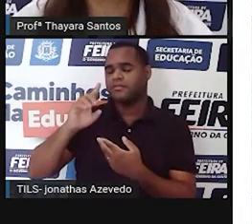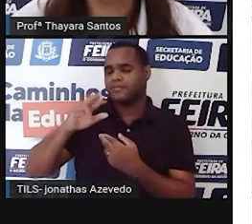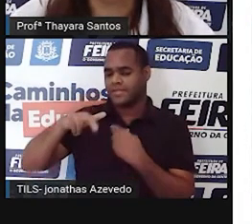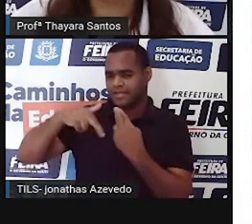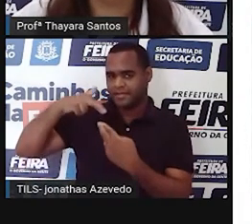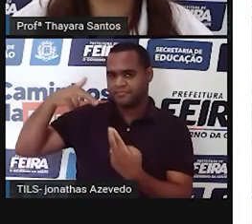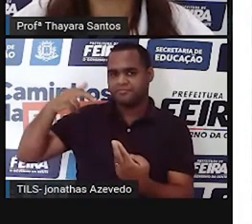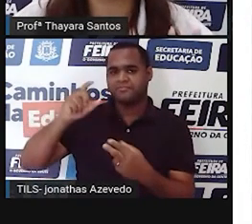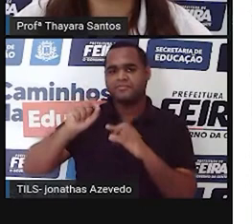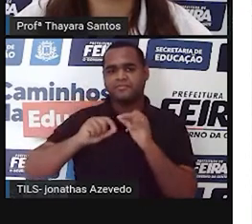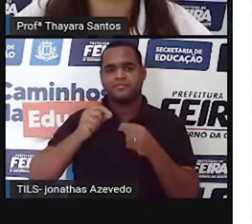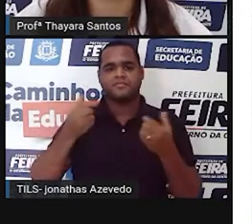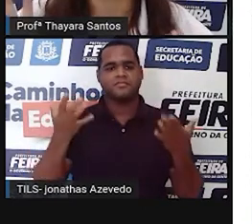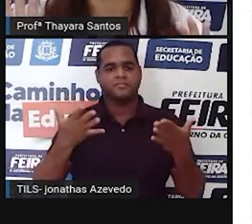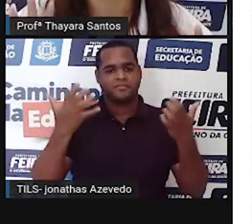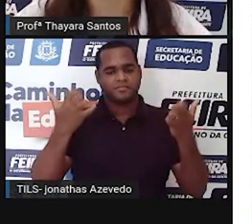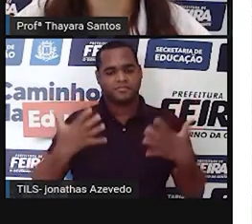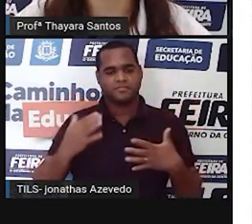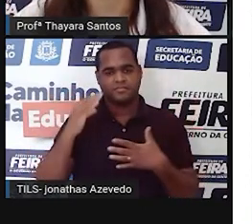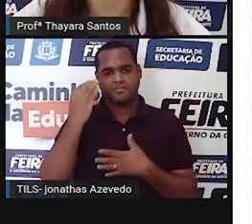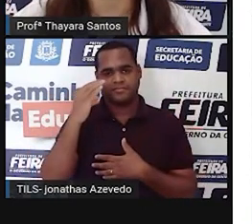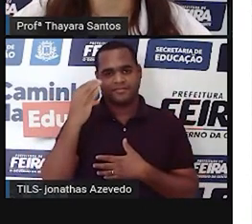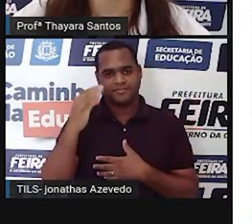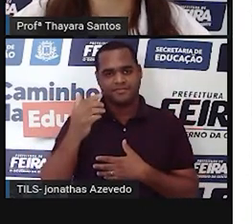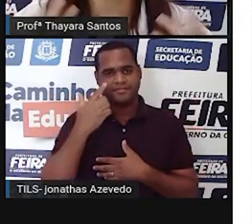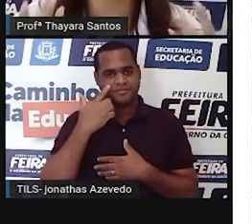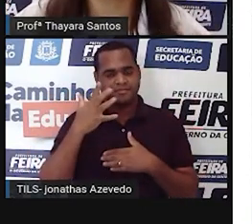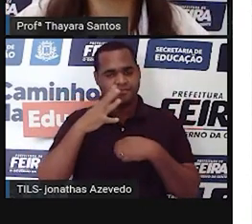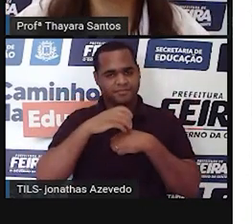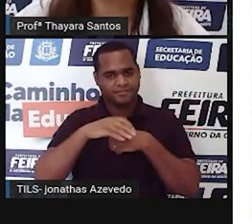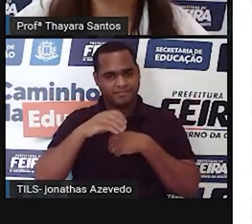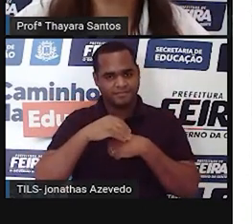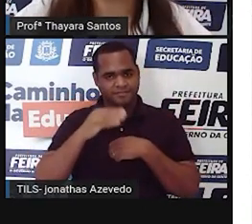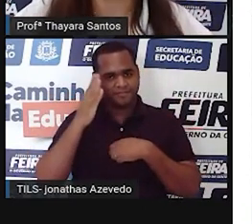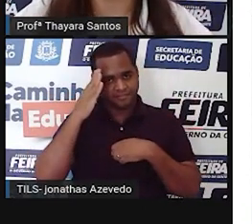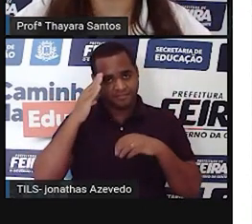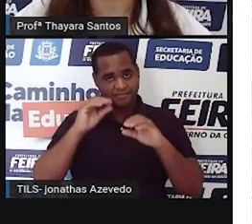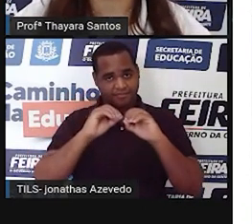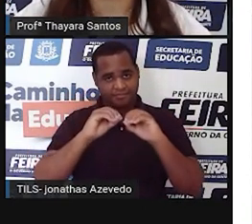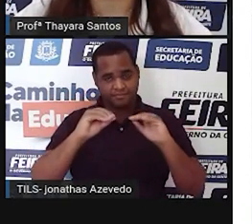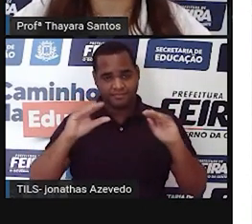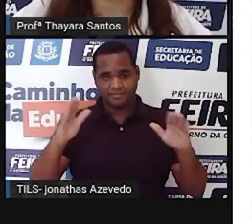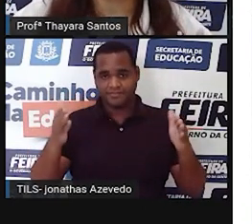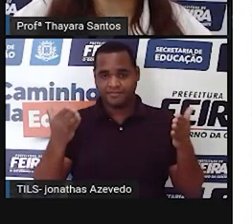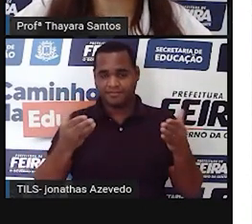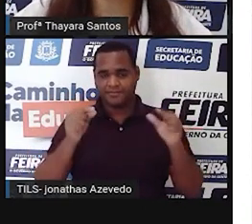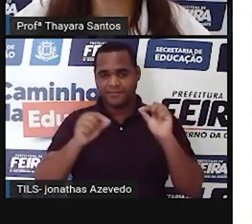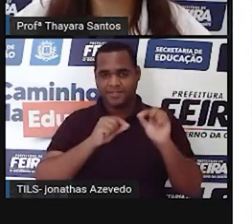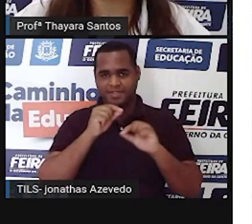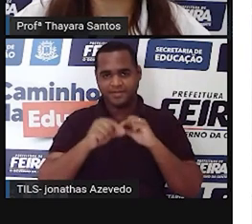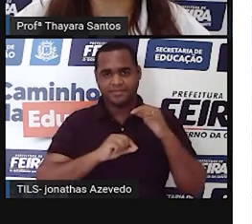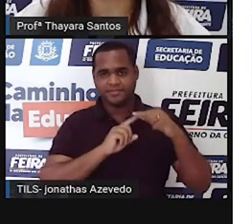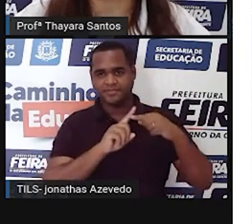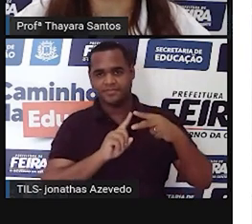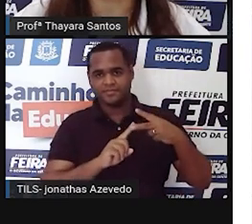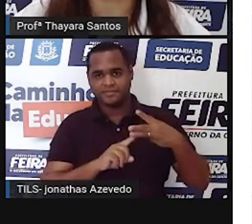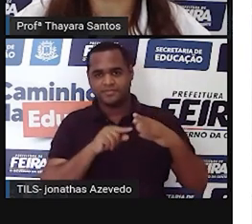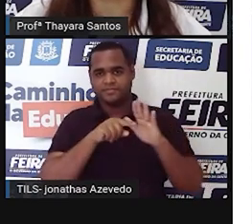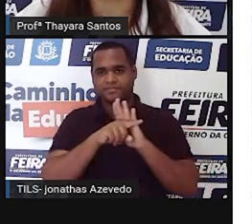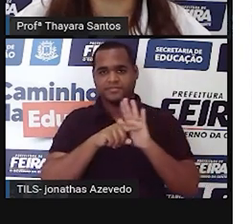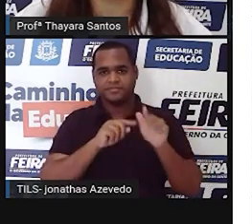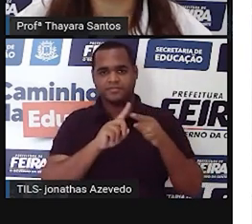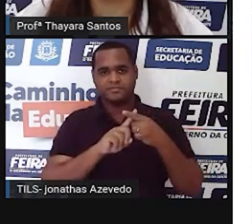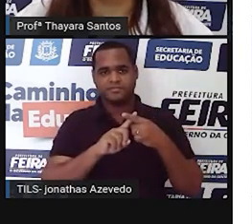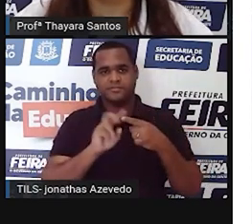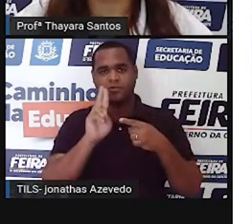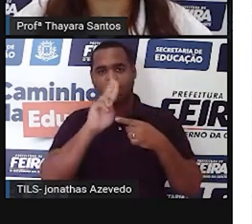Então, hoje na ciência, a gente atribui a descoberta do material genético a esses três pesquisadores, que é